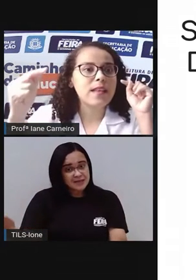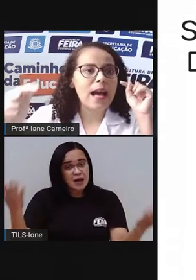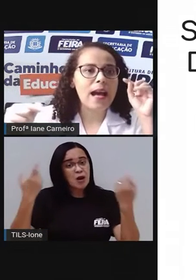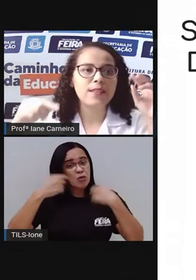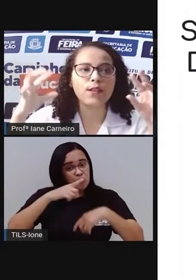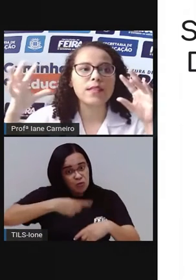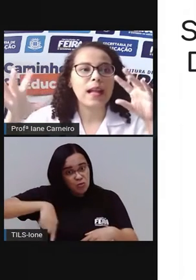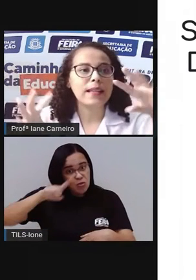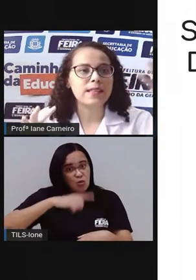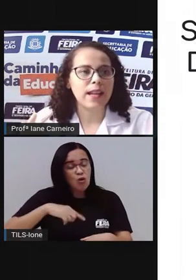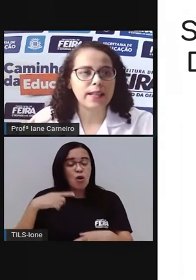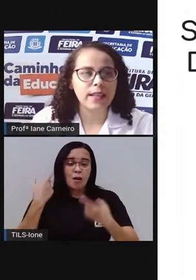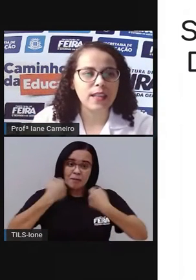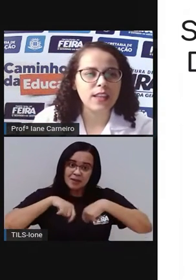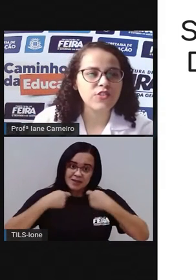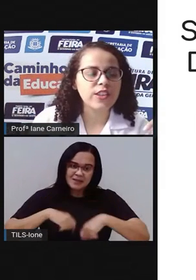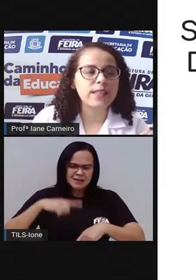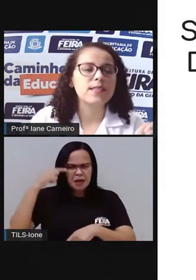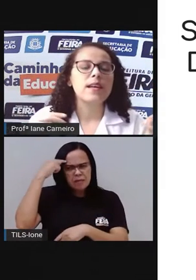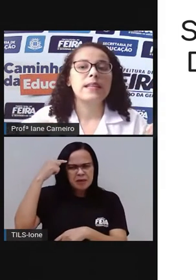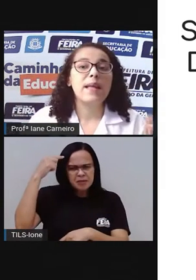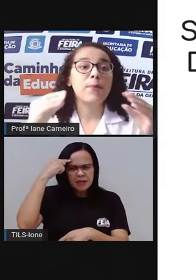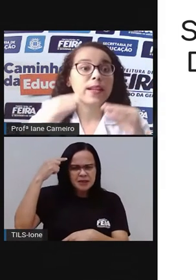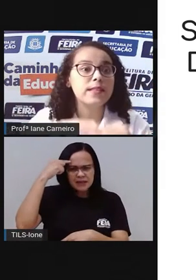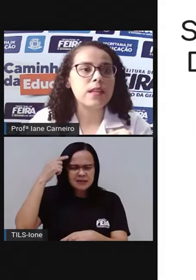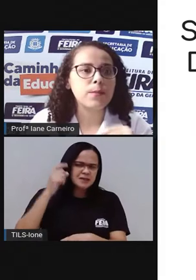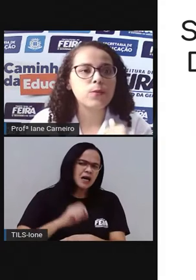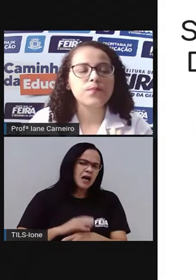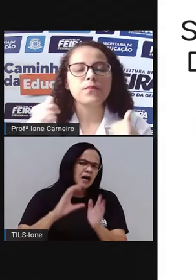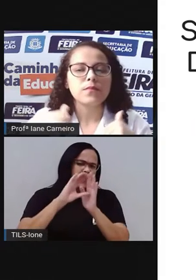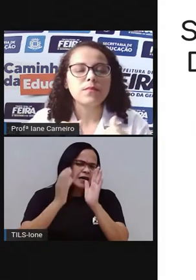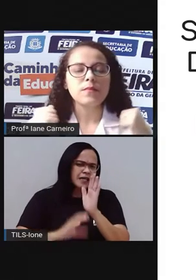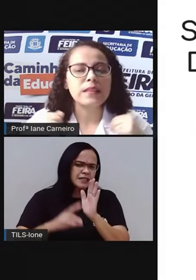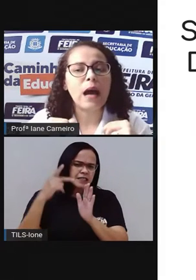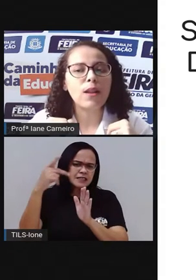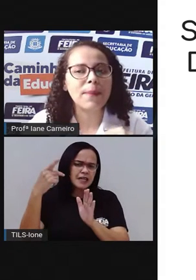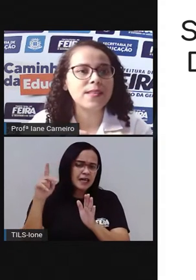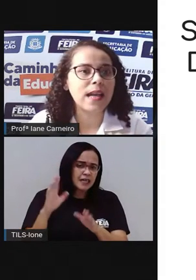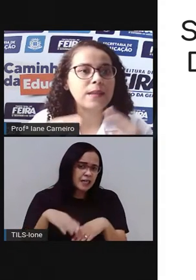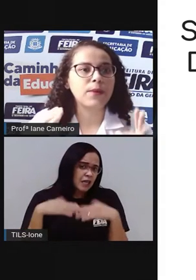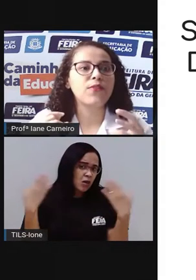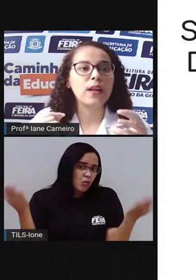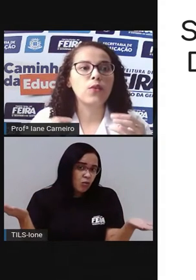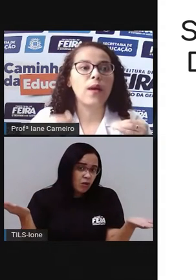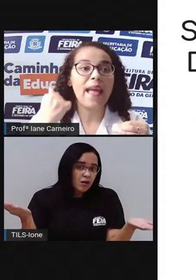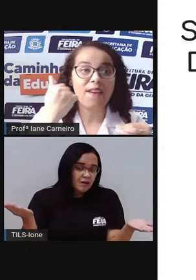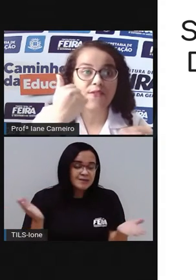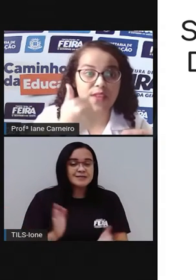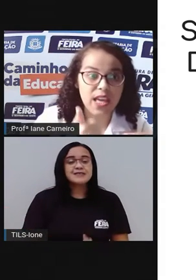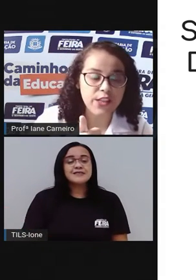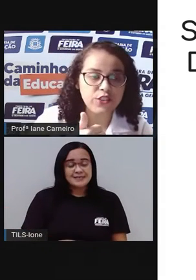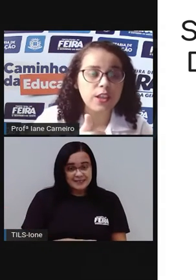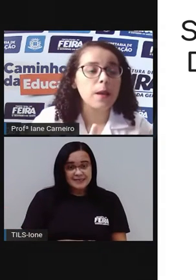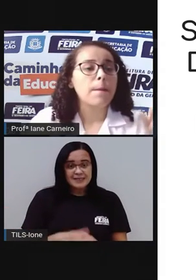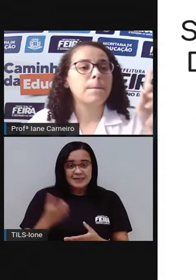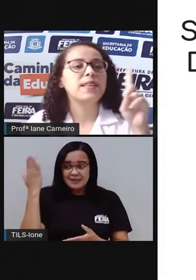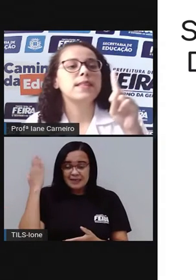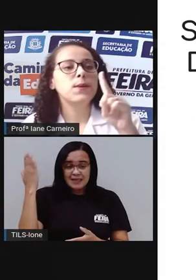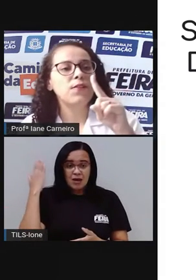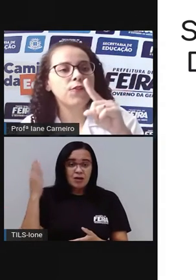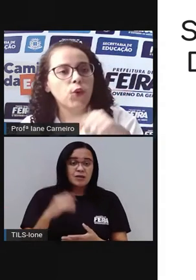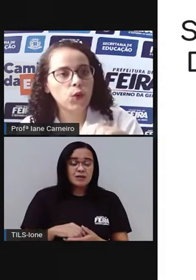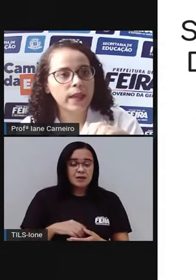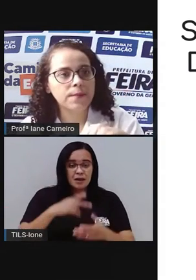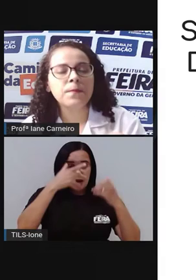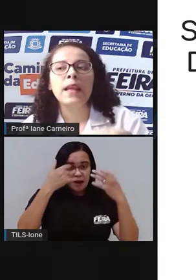pensar, raciocinar nas características, né? Por exemplo, na aula passada a Pró falou, é verde, mas